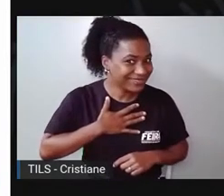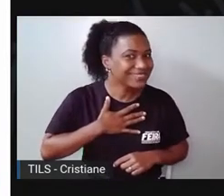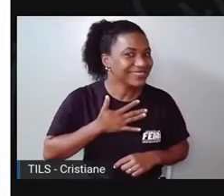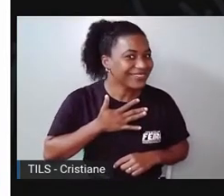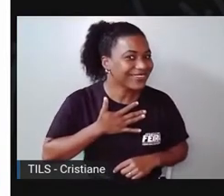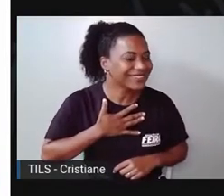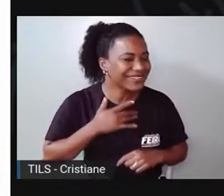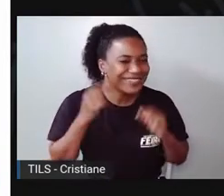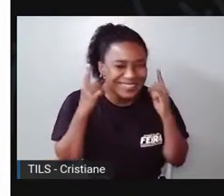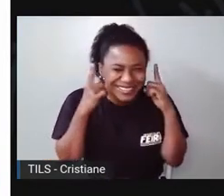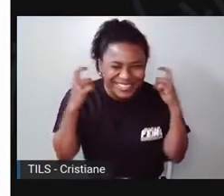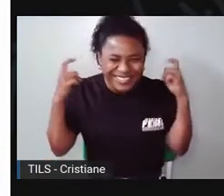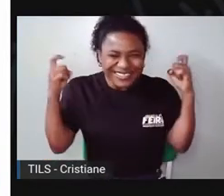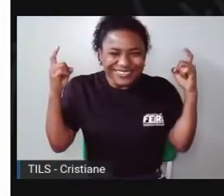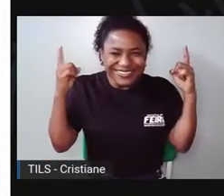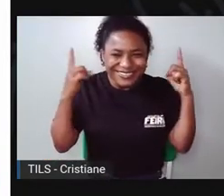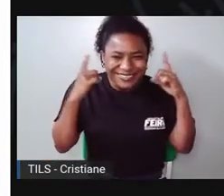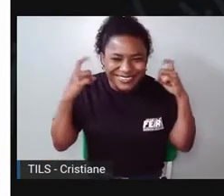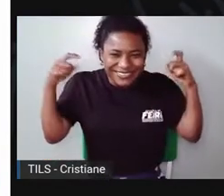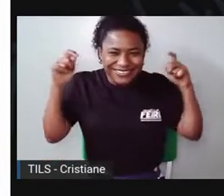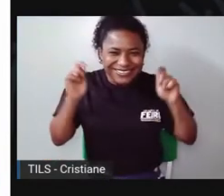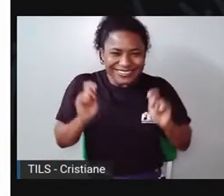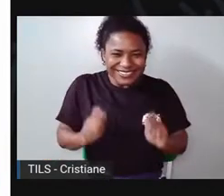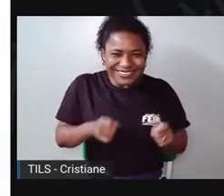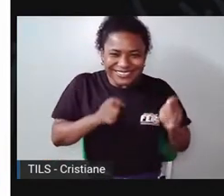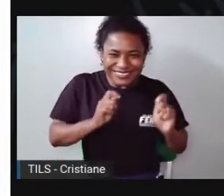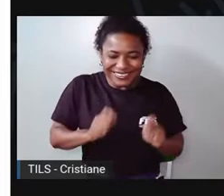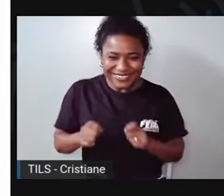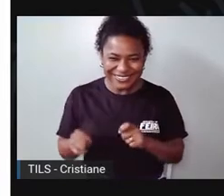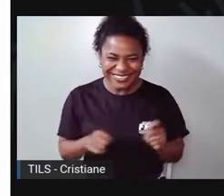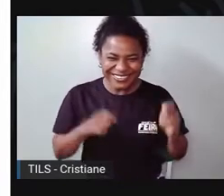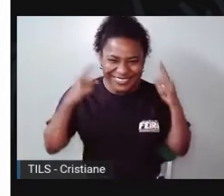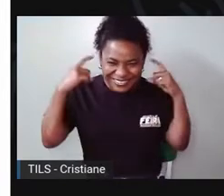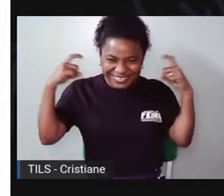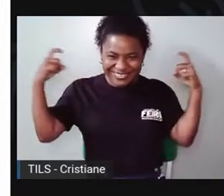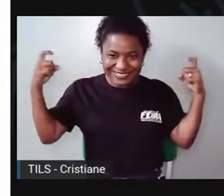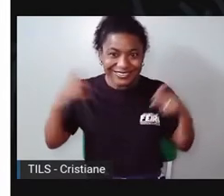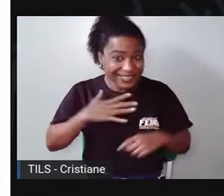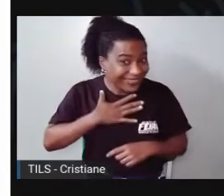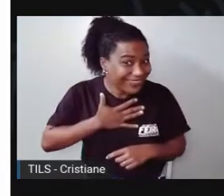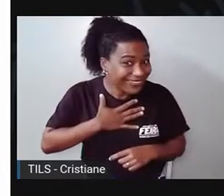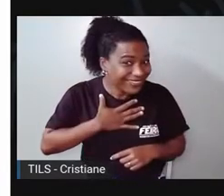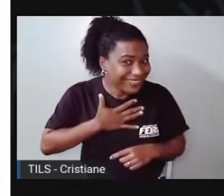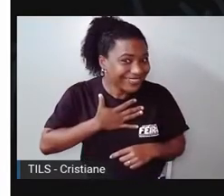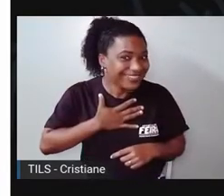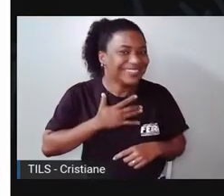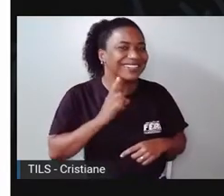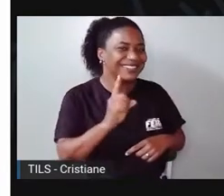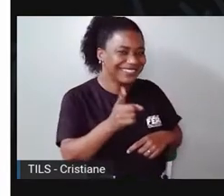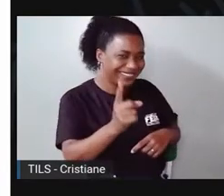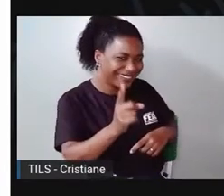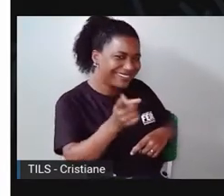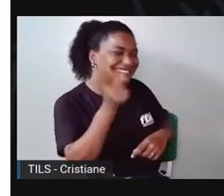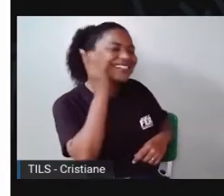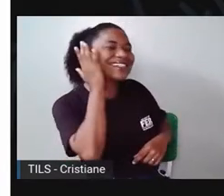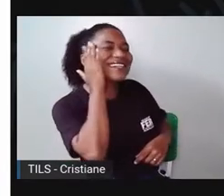de algum instrumento? Hum, eu sabia que vocês gostavam também.